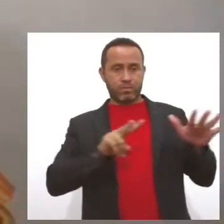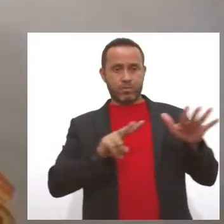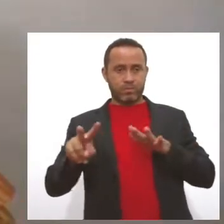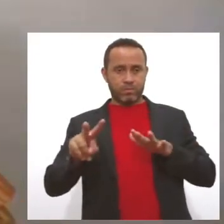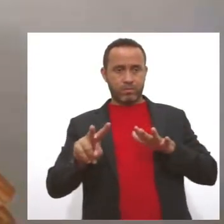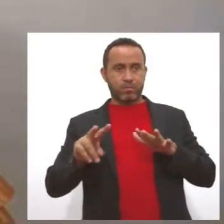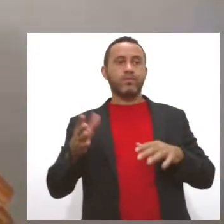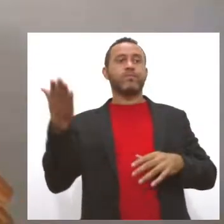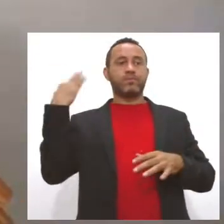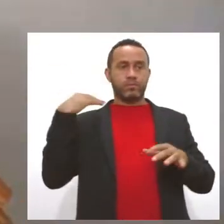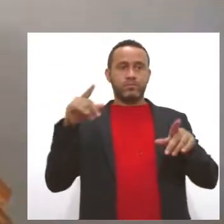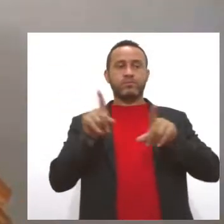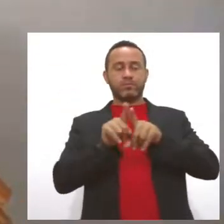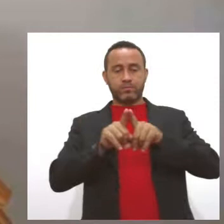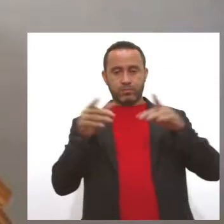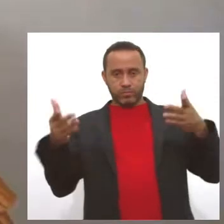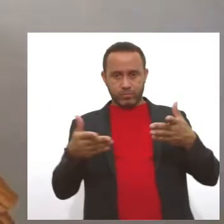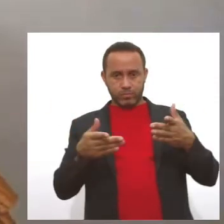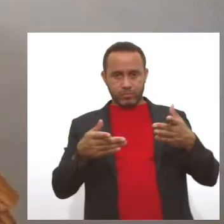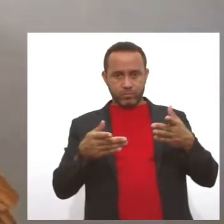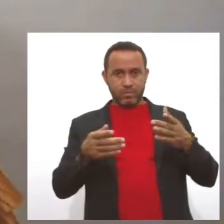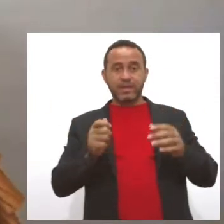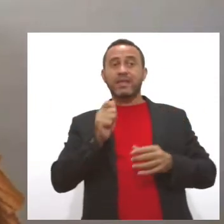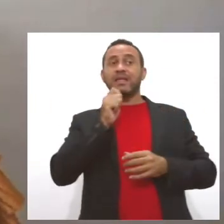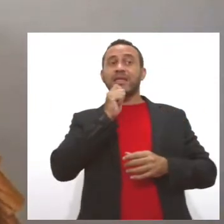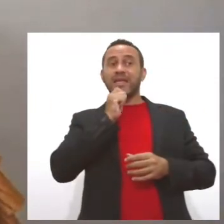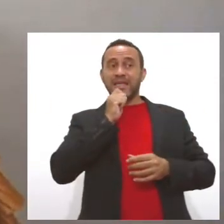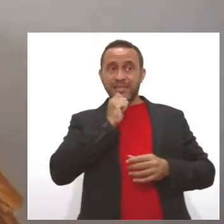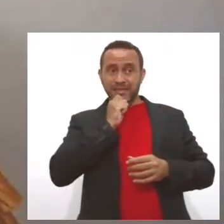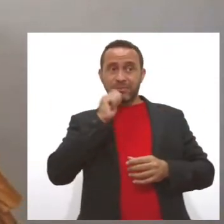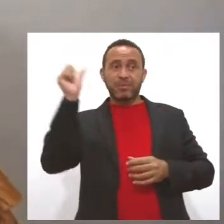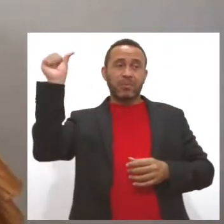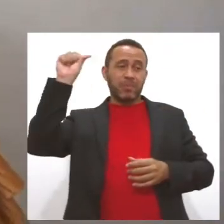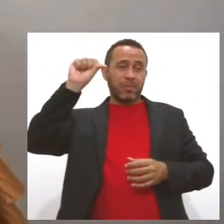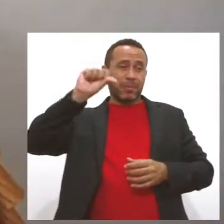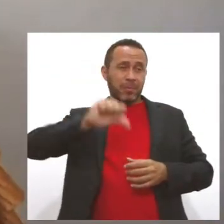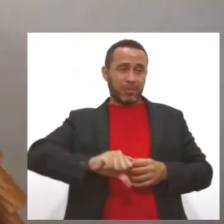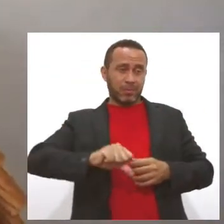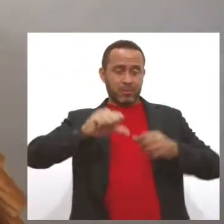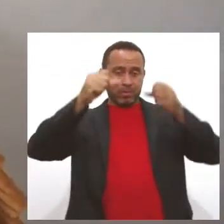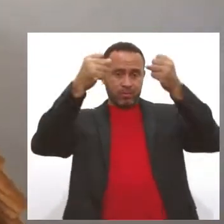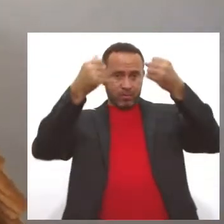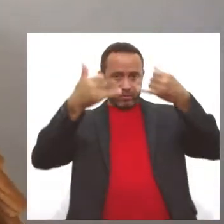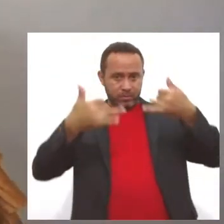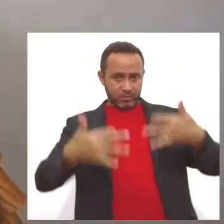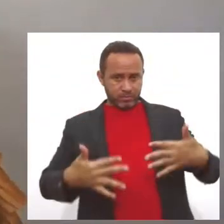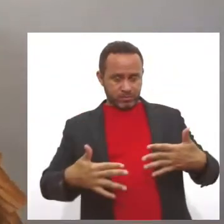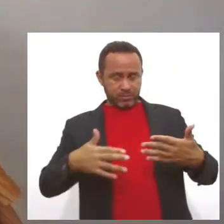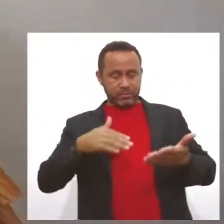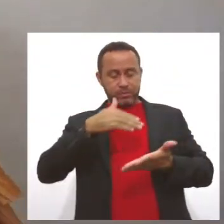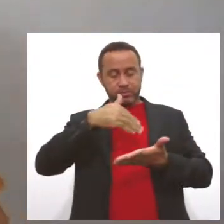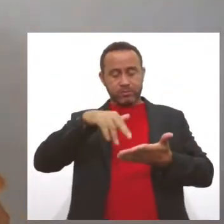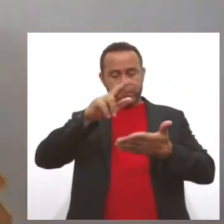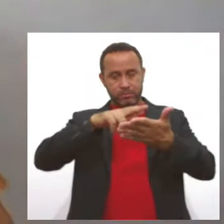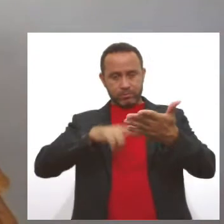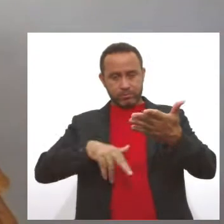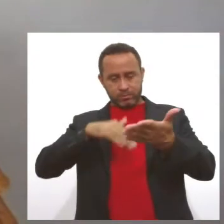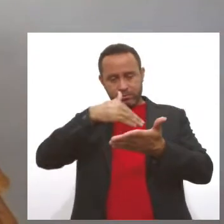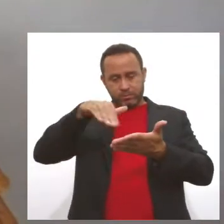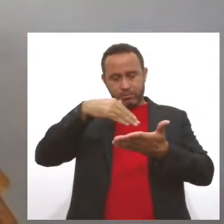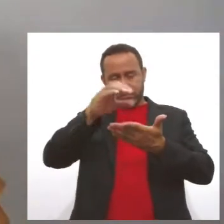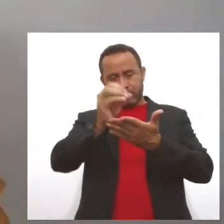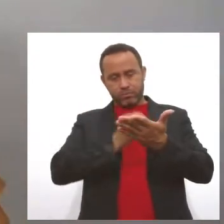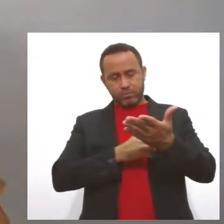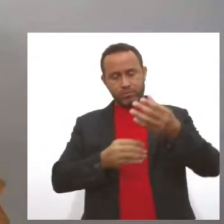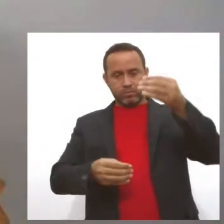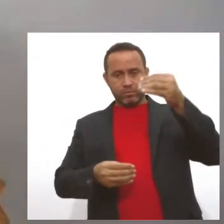em Sergipe, e ainda pode não ser a realidade, Valkyria, vou te explicar isso daqui a pouquinho. De acordo com o boletim da Secretaria Estadual da Saúde,